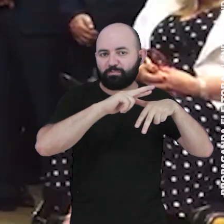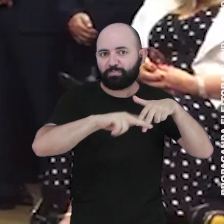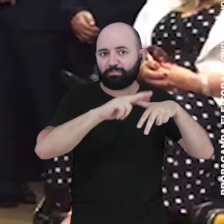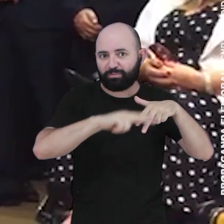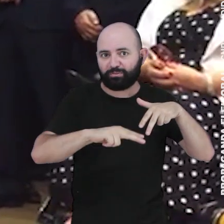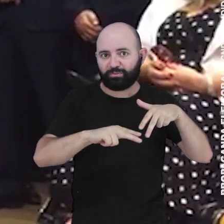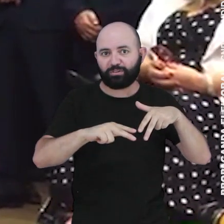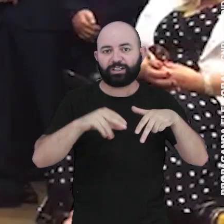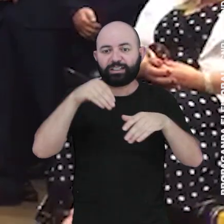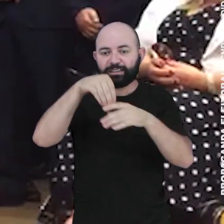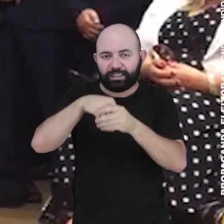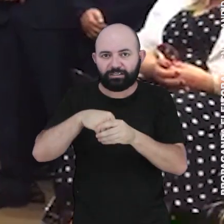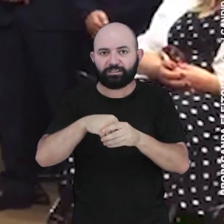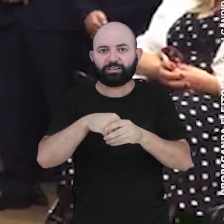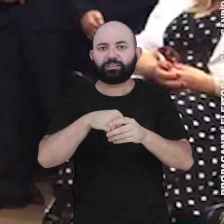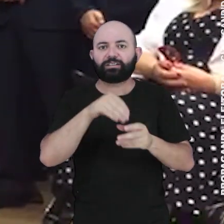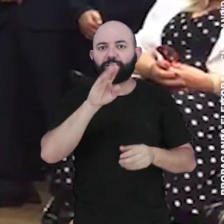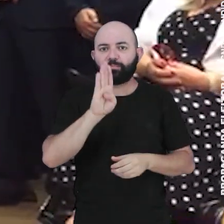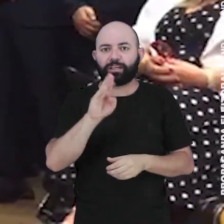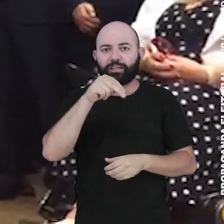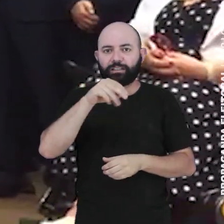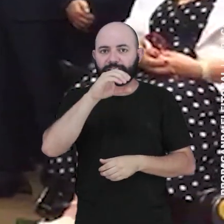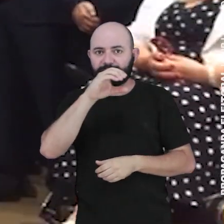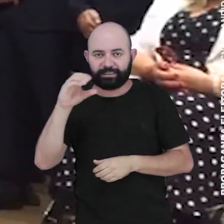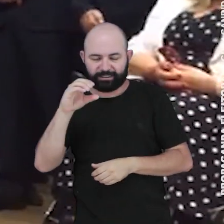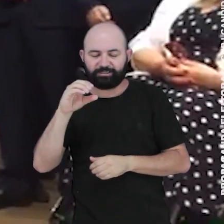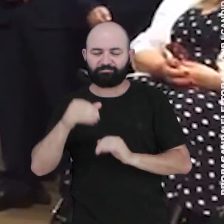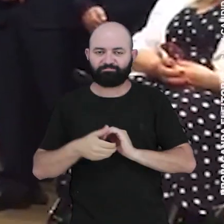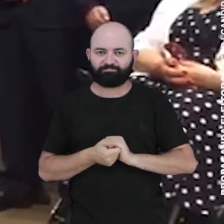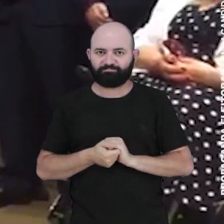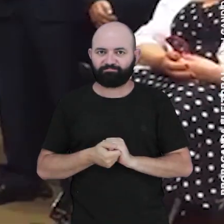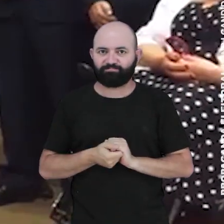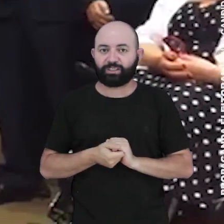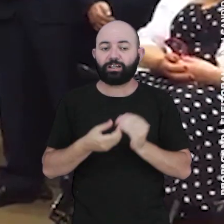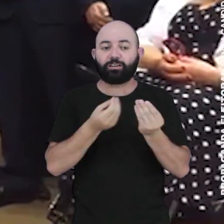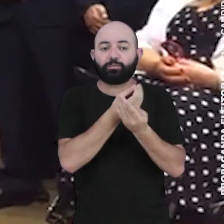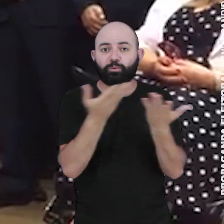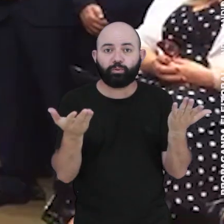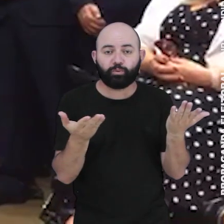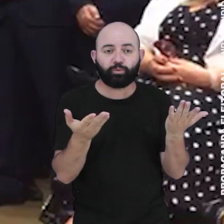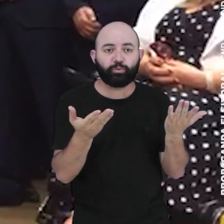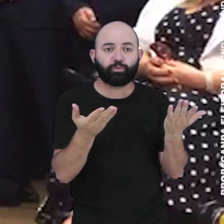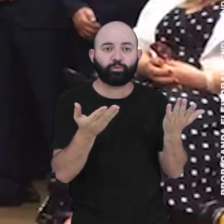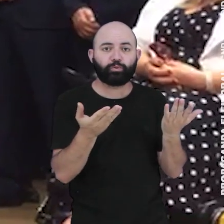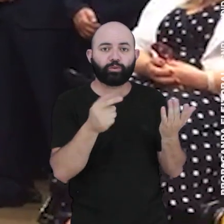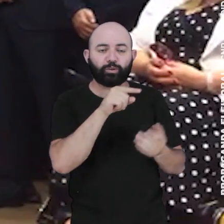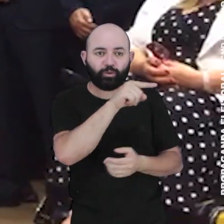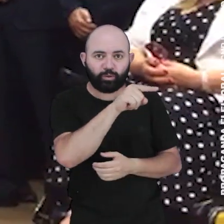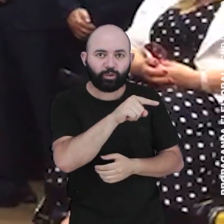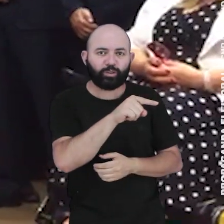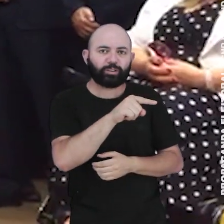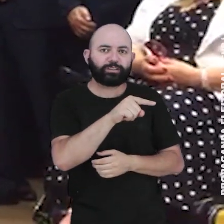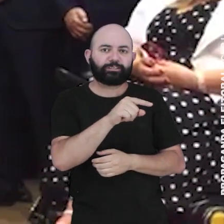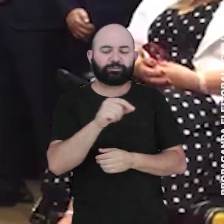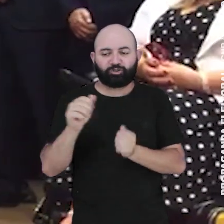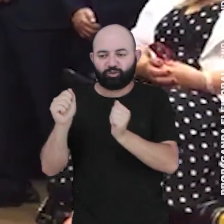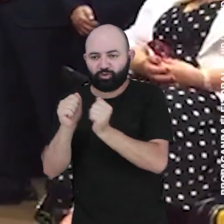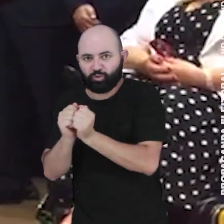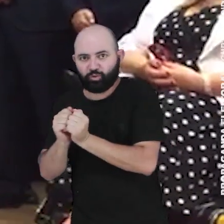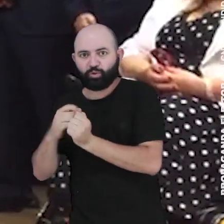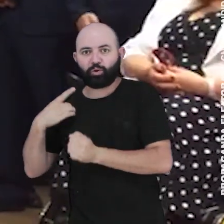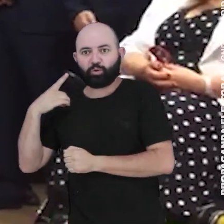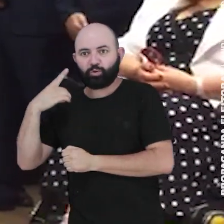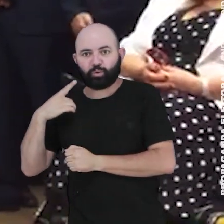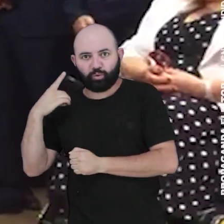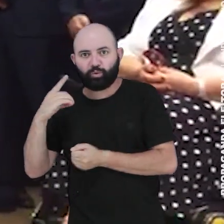inclusão, da temática de gênero na base nacional comum curricular, entregar nas mãos de Vossa Excelência e, junto